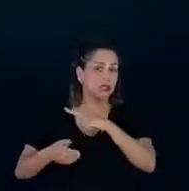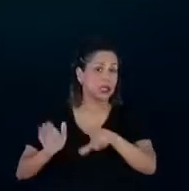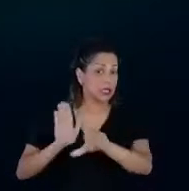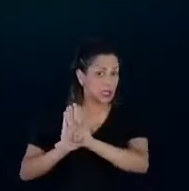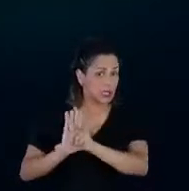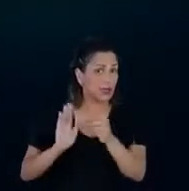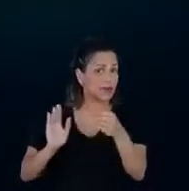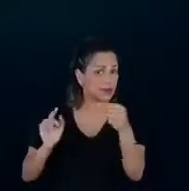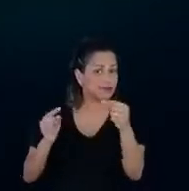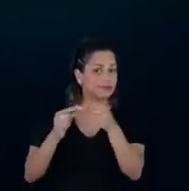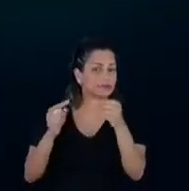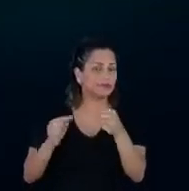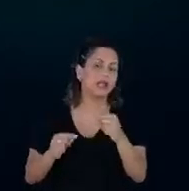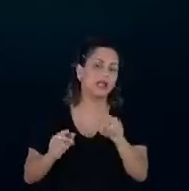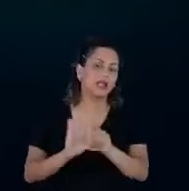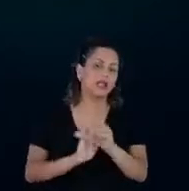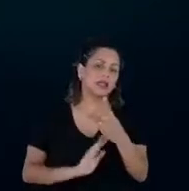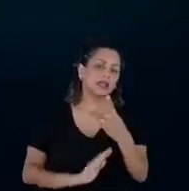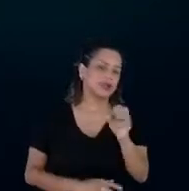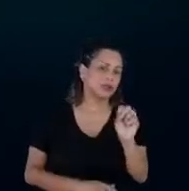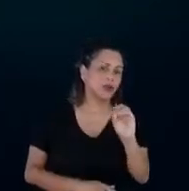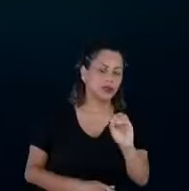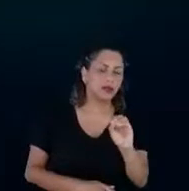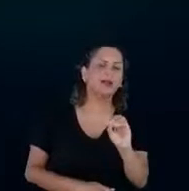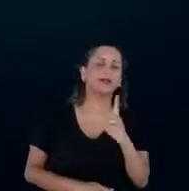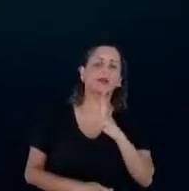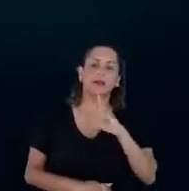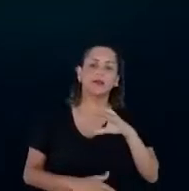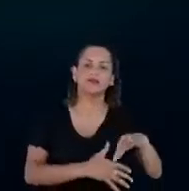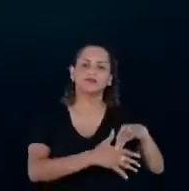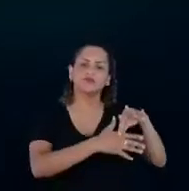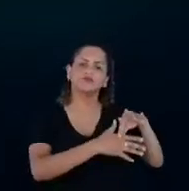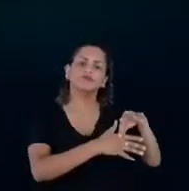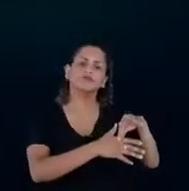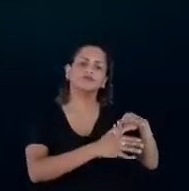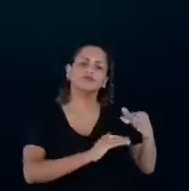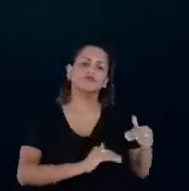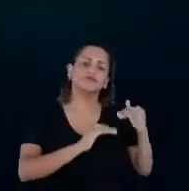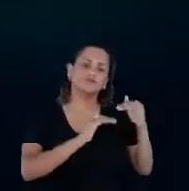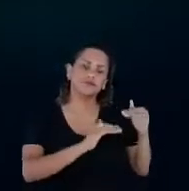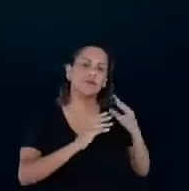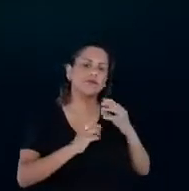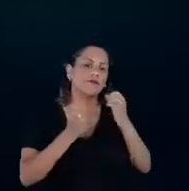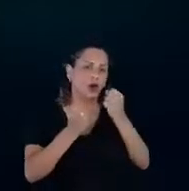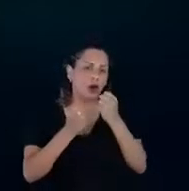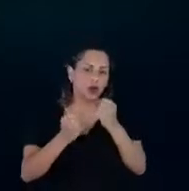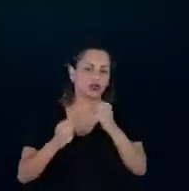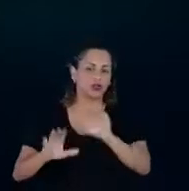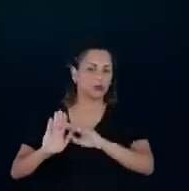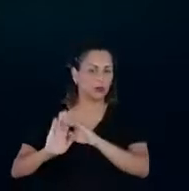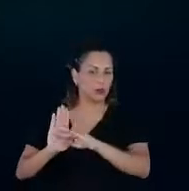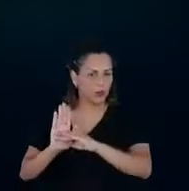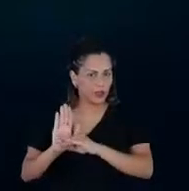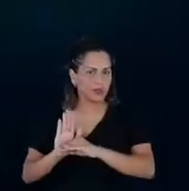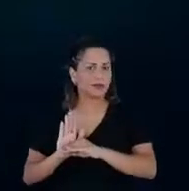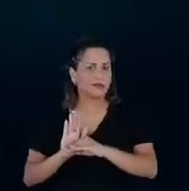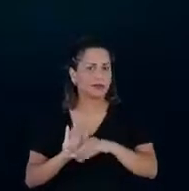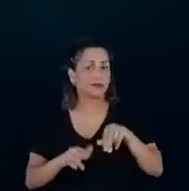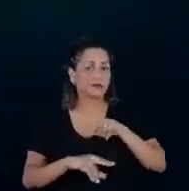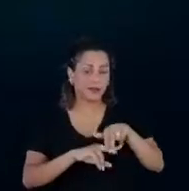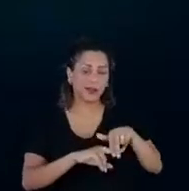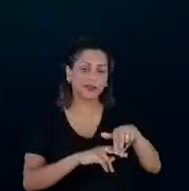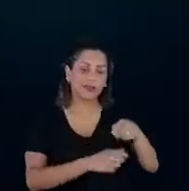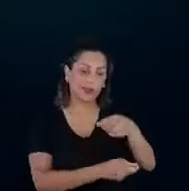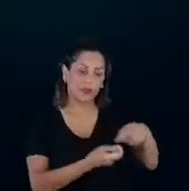então, faz com que o programa fique ainda mais forte, ainda mais robusto, e com isso a gente consegue entregar uma série de